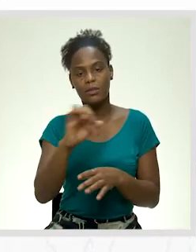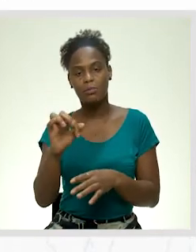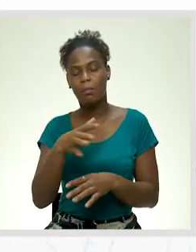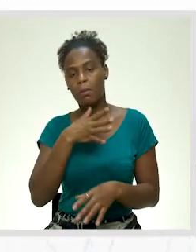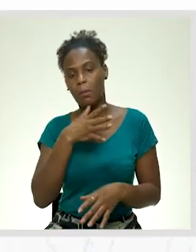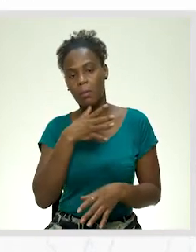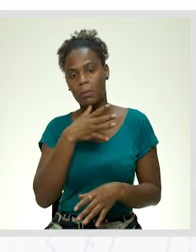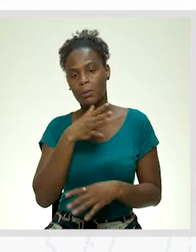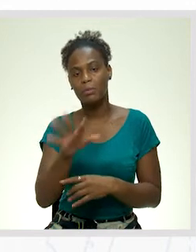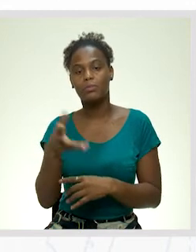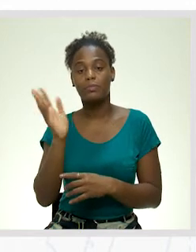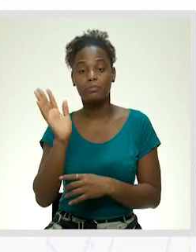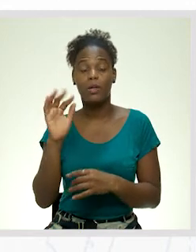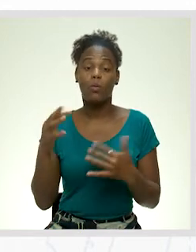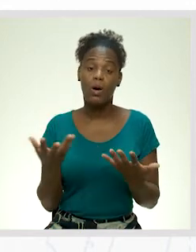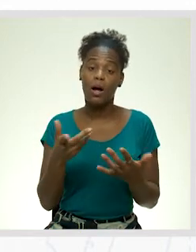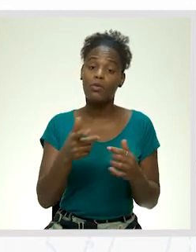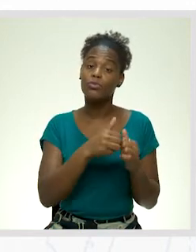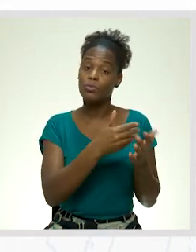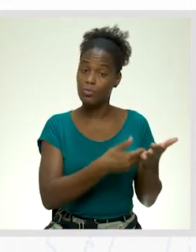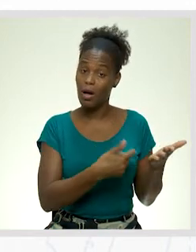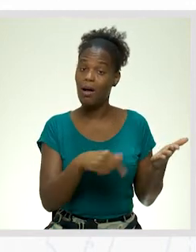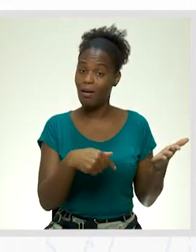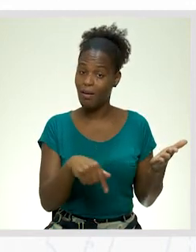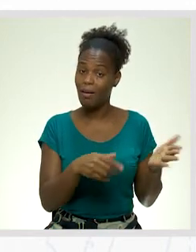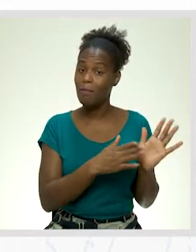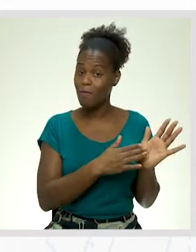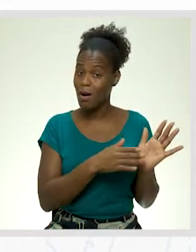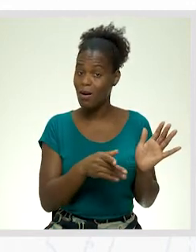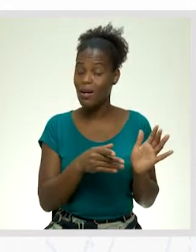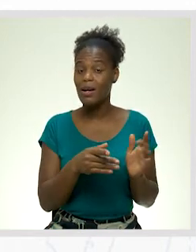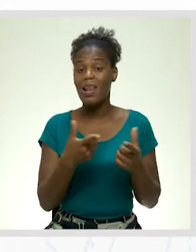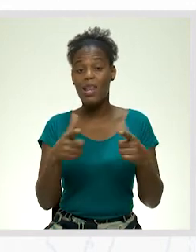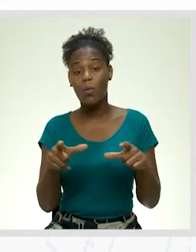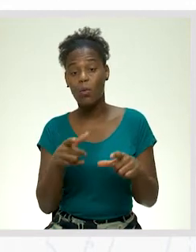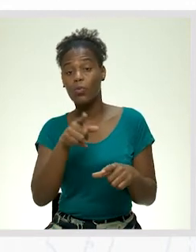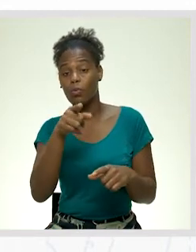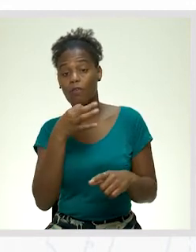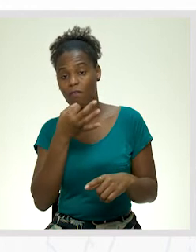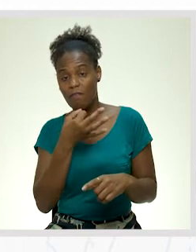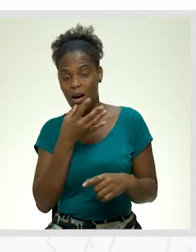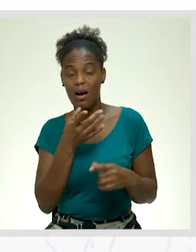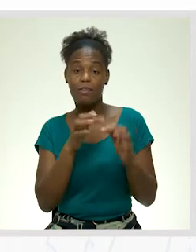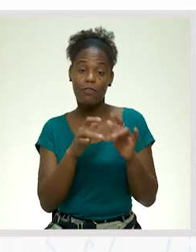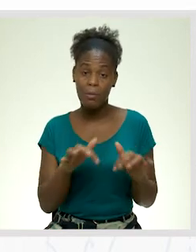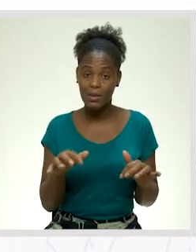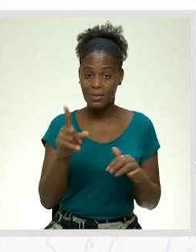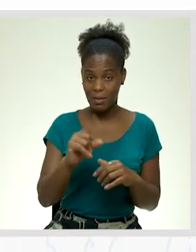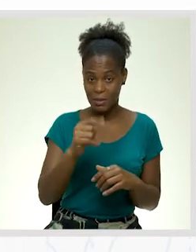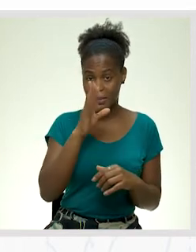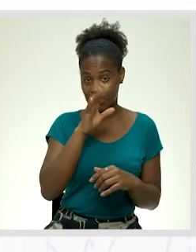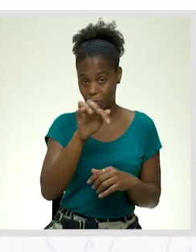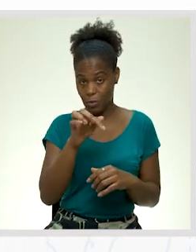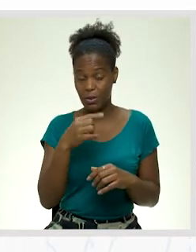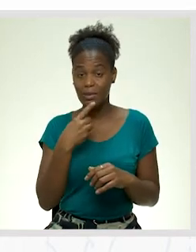palestras, simpósios, entre outros, desde que tenha certificação idiomas e informática, portanto, línguas que você fala, informática,